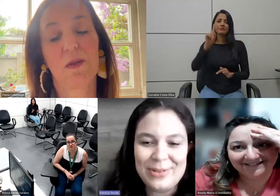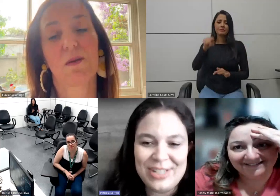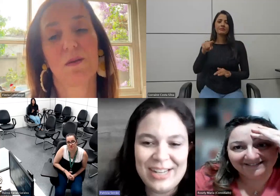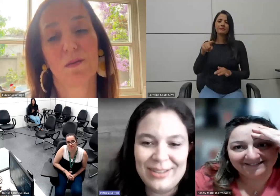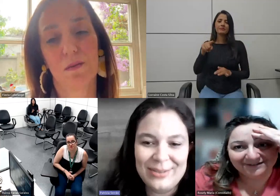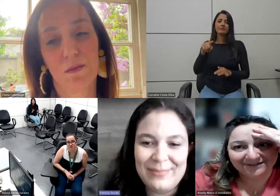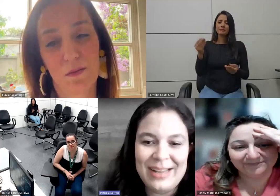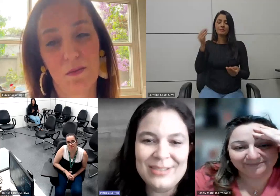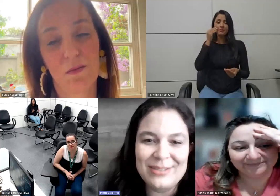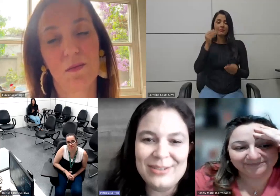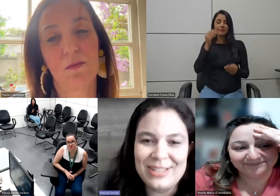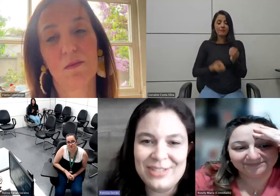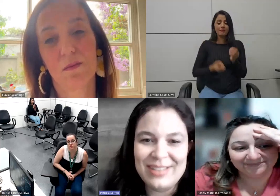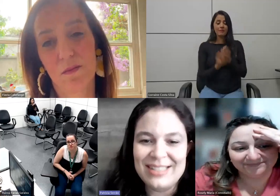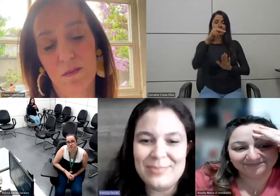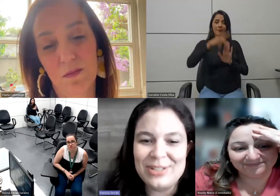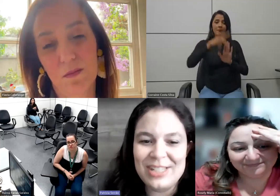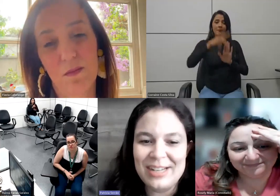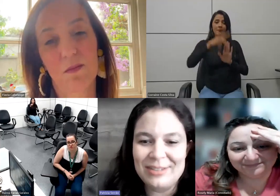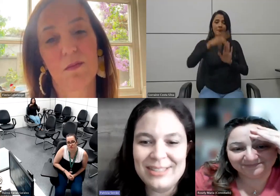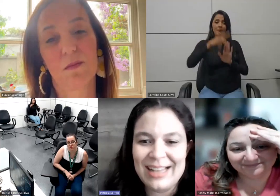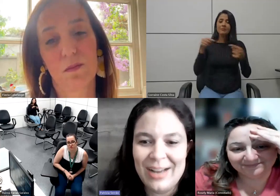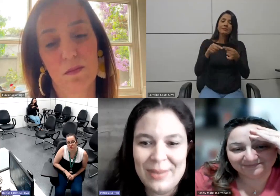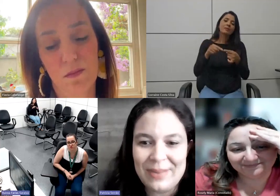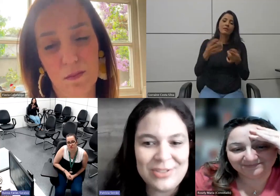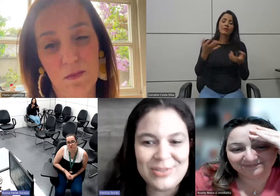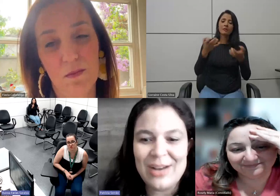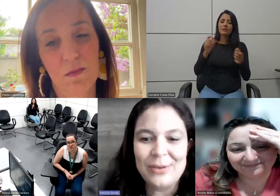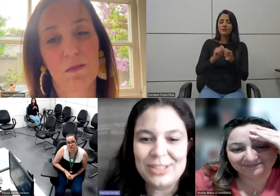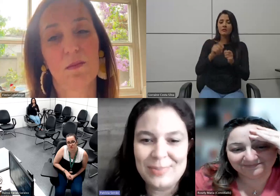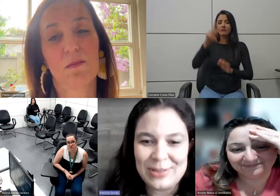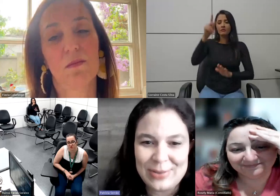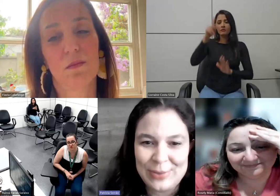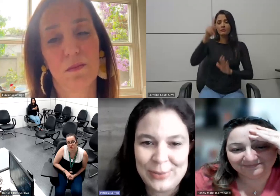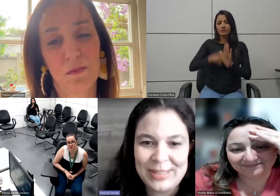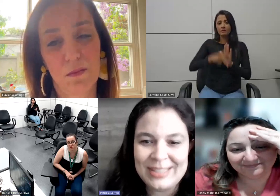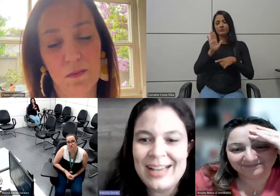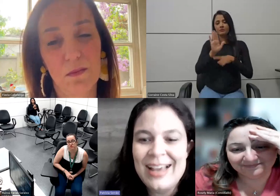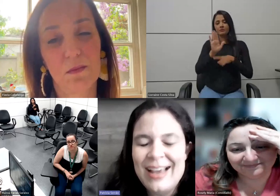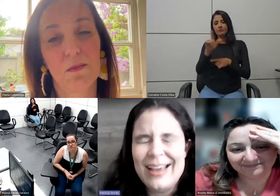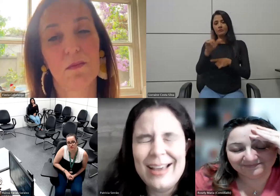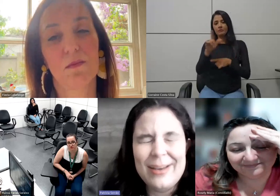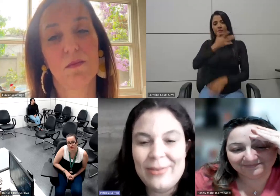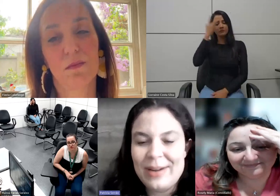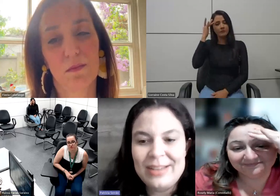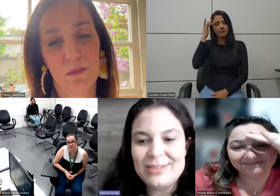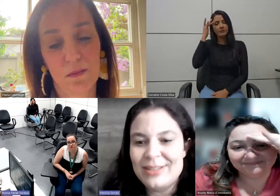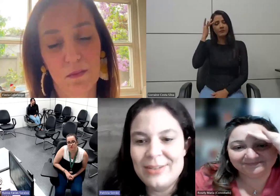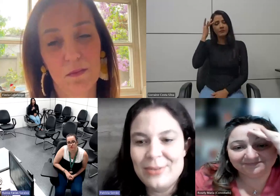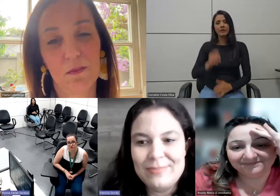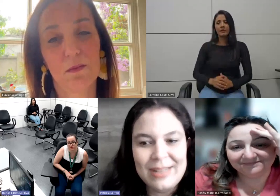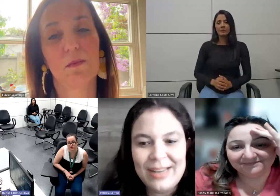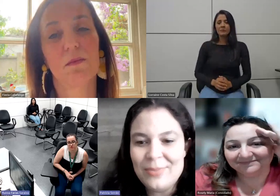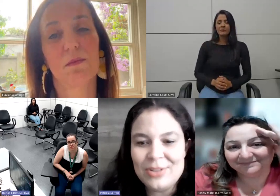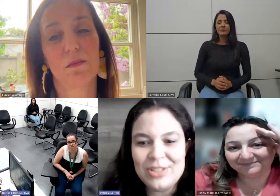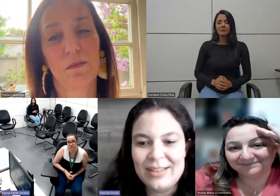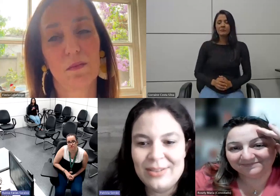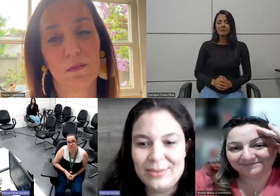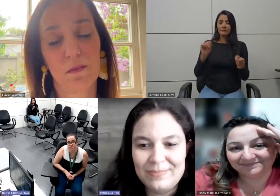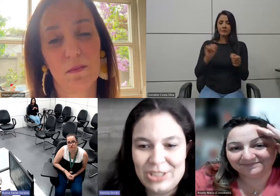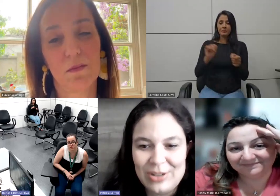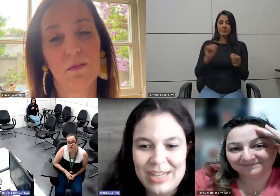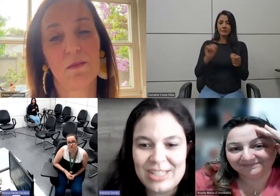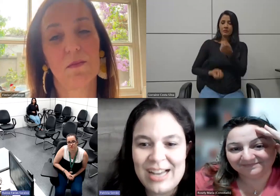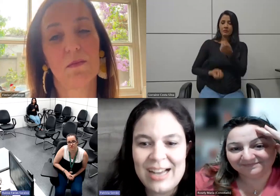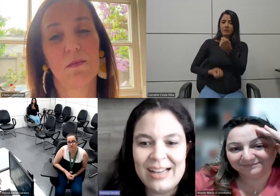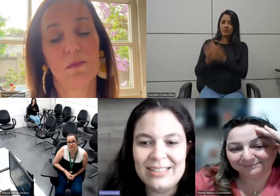que eu tentei fazer esse projeto é pra isso que eu quis fazer esse projeto sabe é pra ajudar outras pessoas foi pra isso que eu criei o